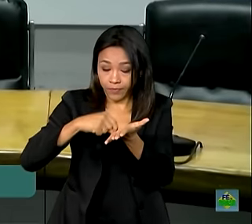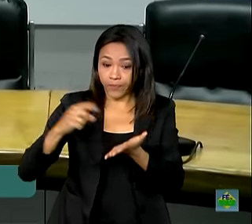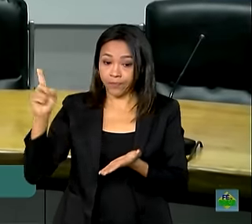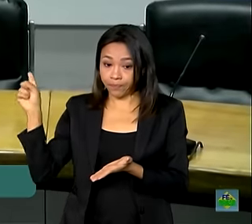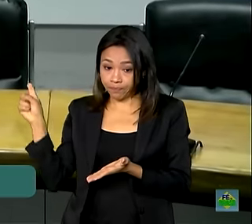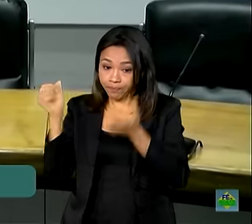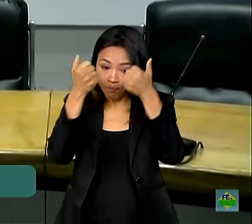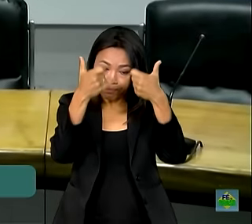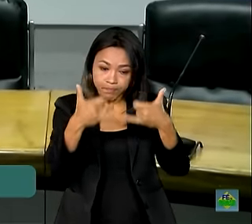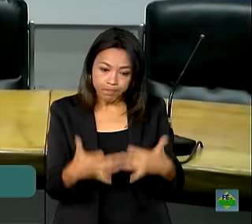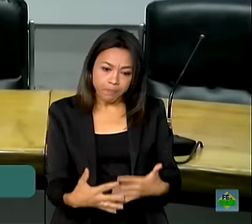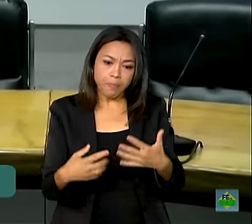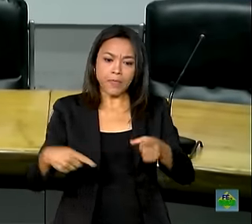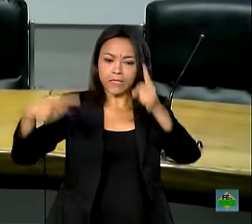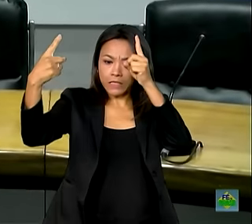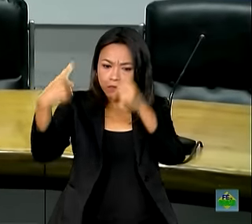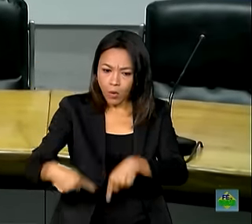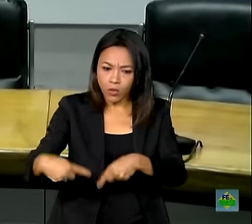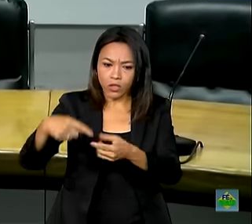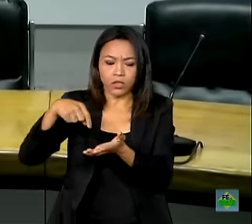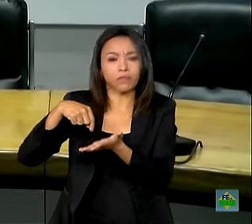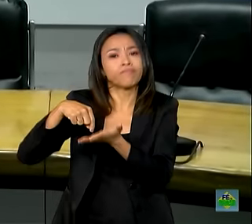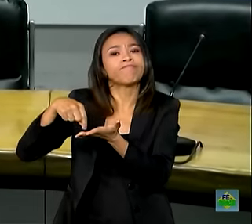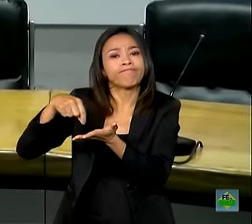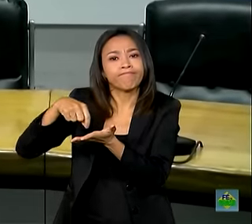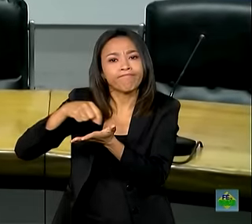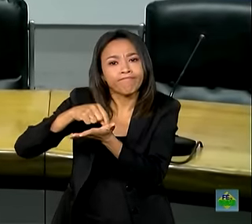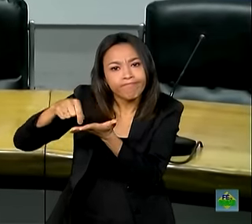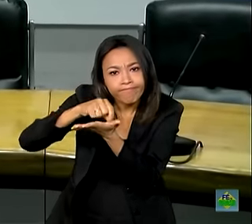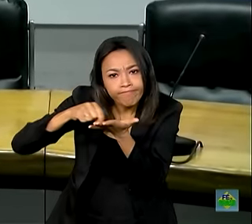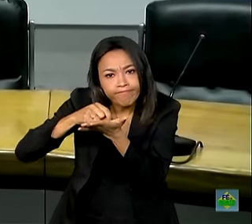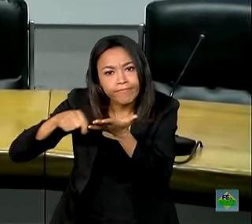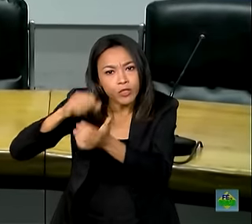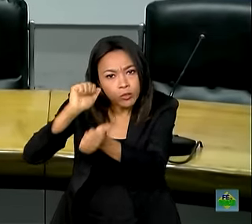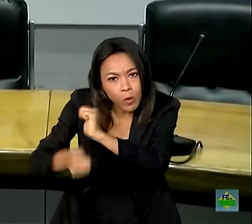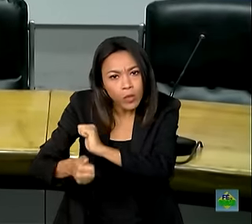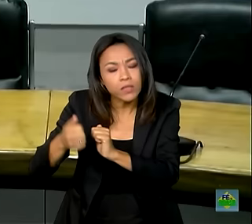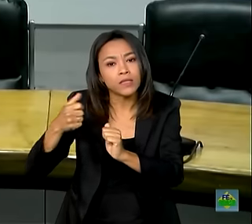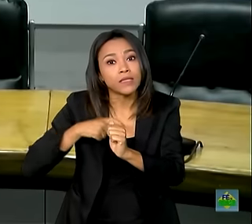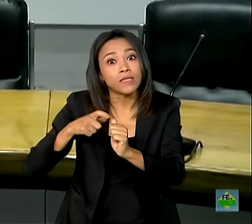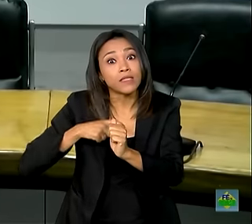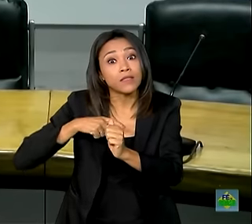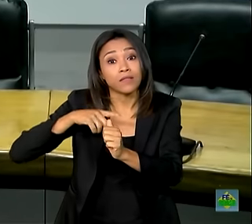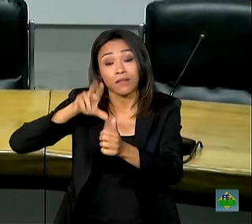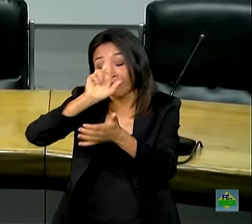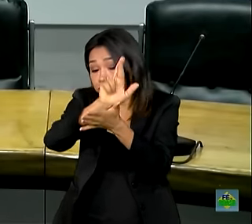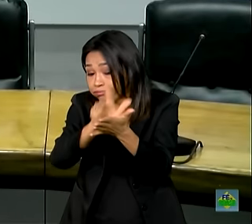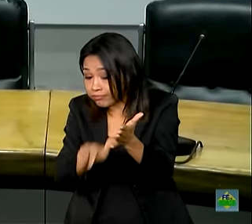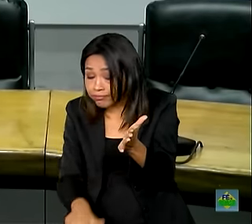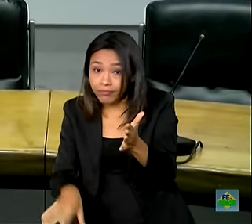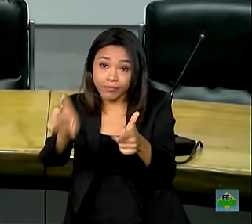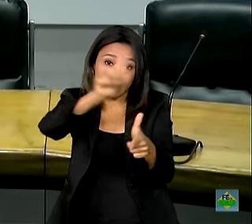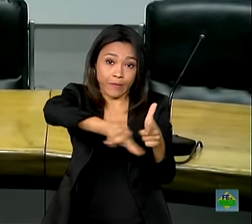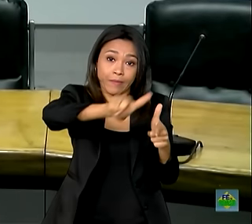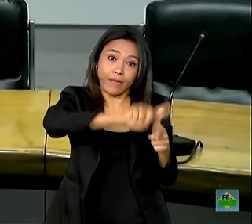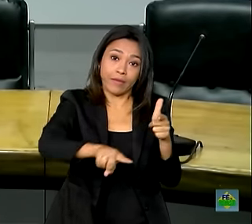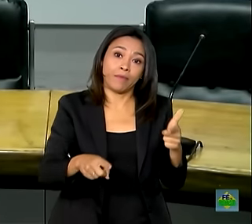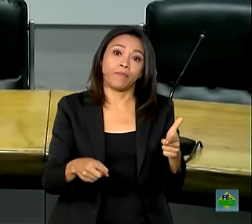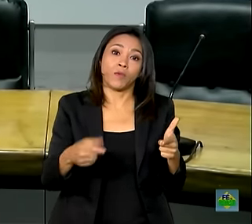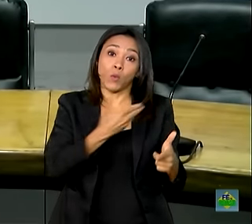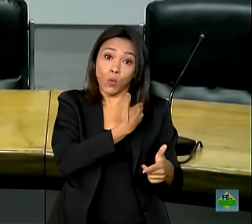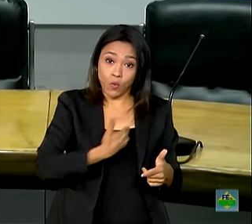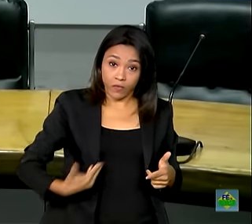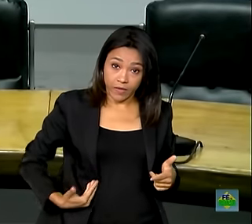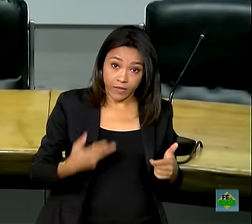das apostas esportivas, elas atraem diversos tipos de problemas. O Estado brasileiro,